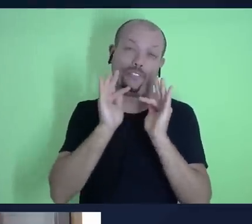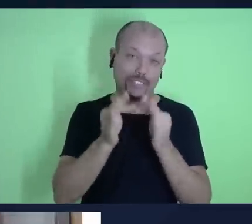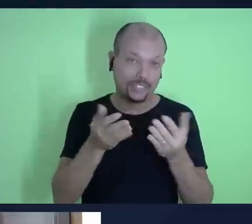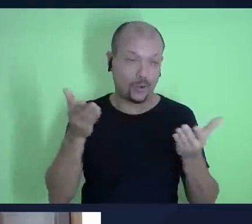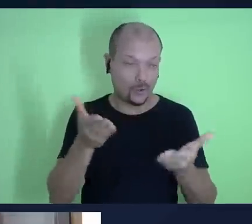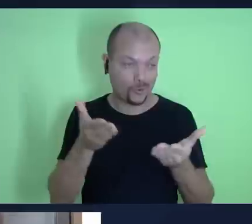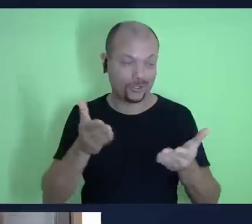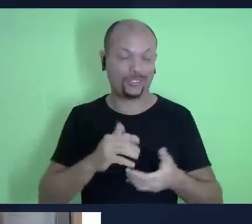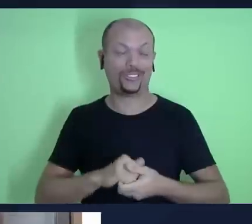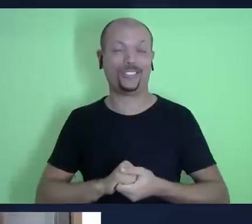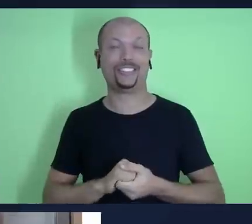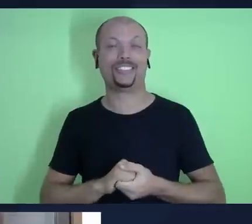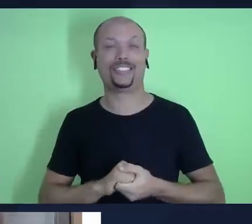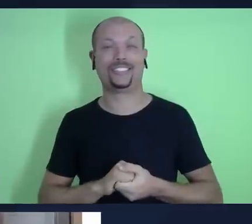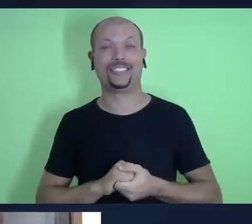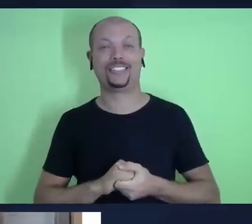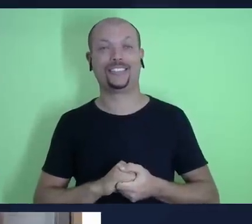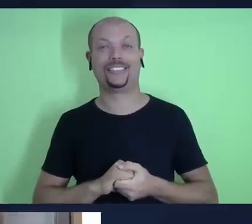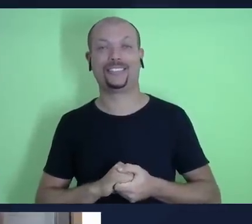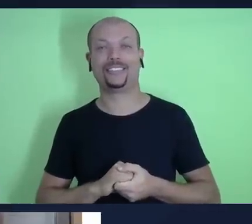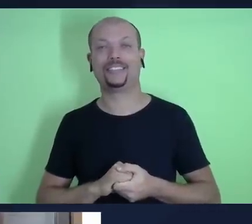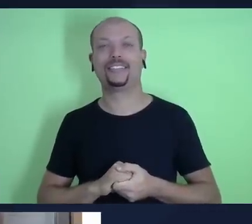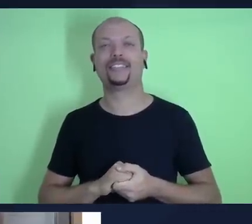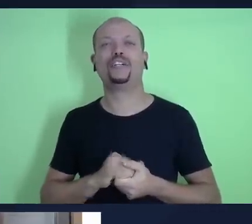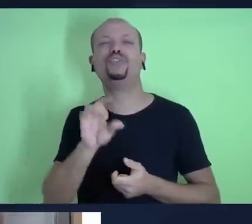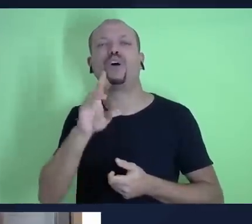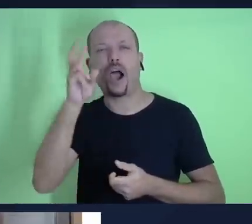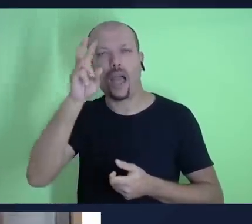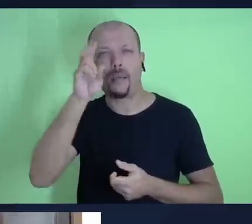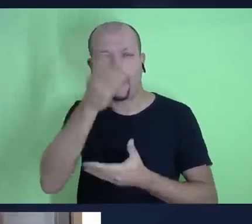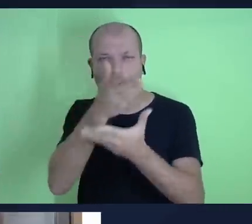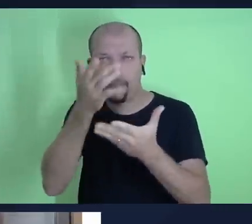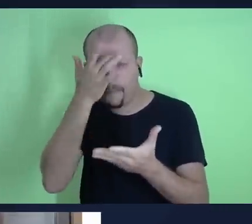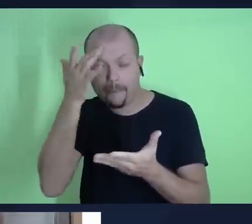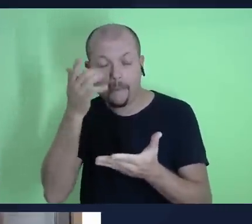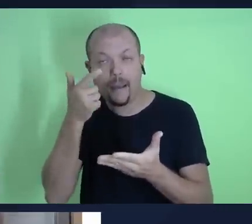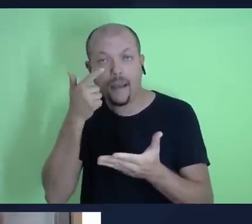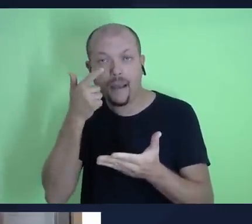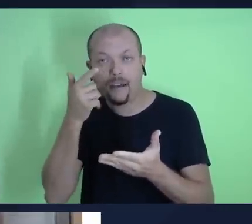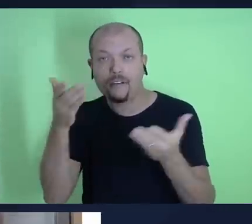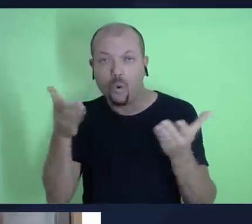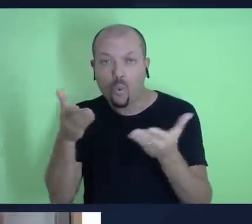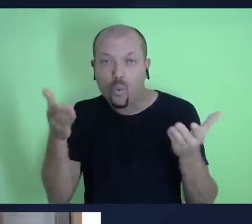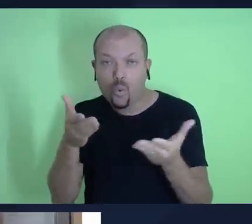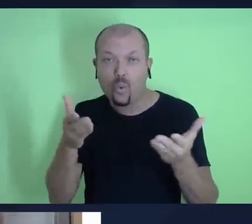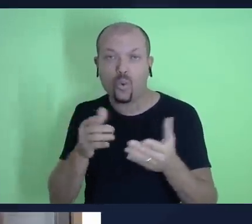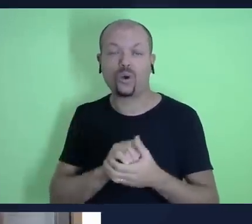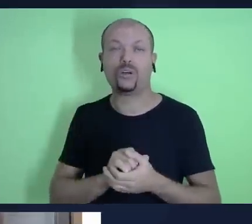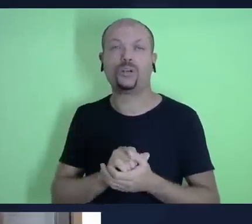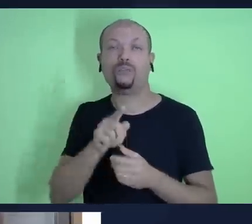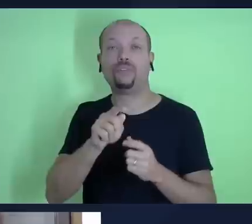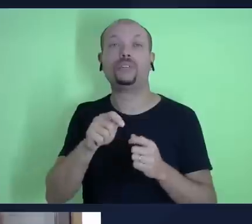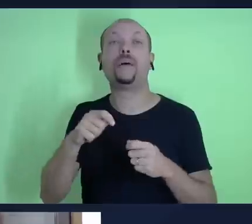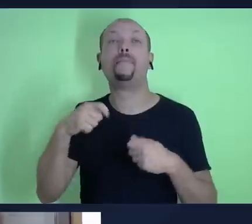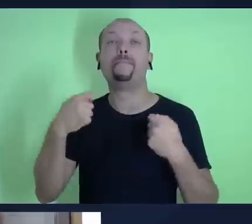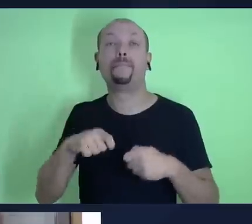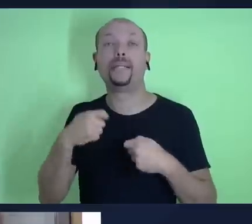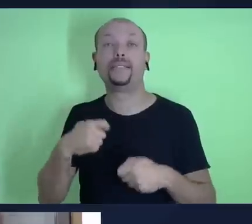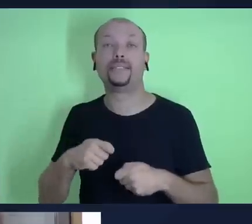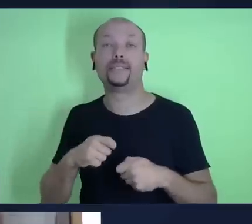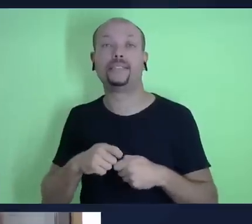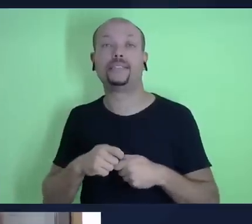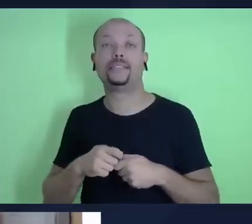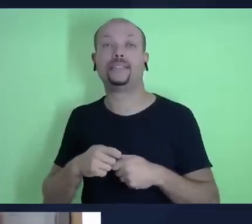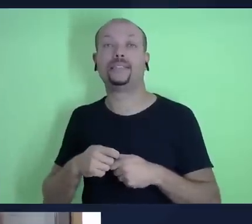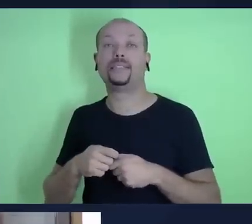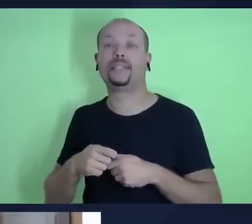encerrando esse estudo mas eu quero apenas lembrar a quem nos acompanha que você deve se inscrever aqui no nosso canal no canal da Igreja